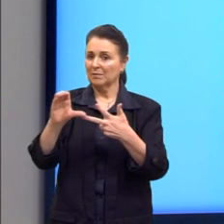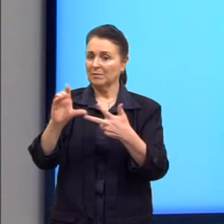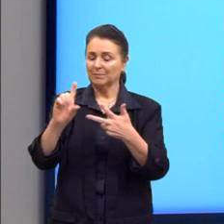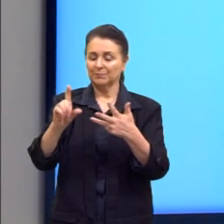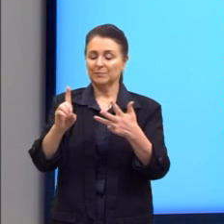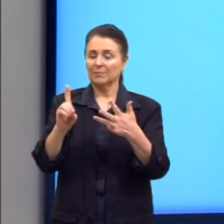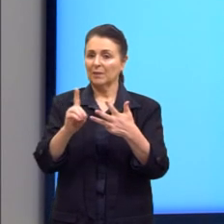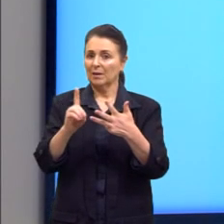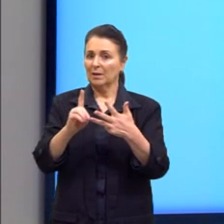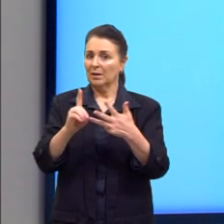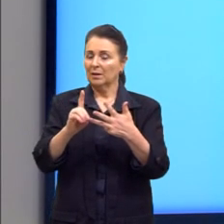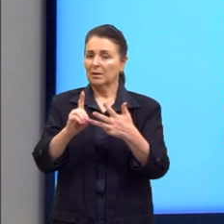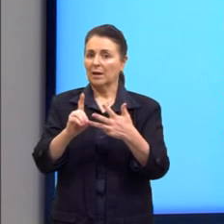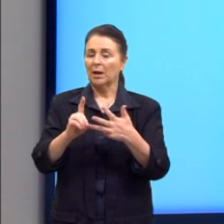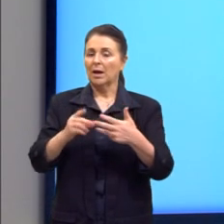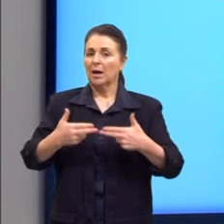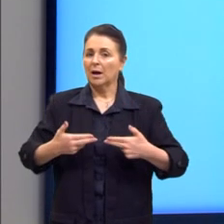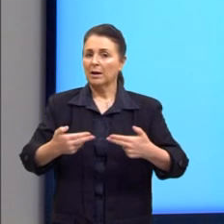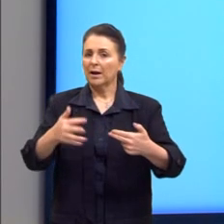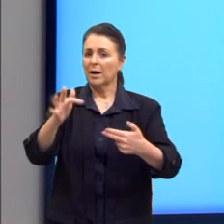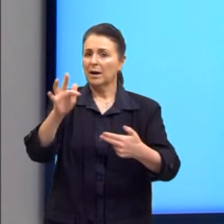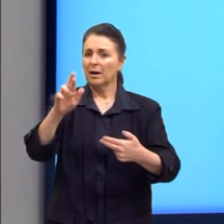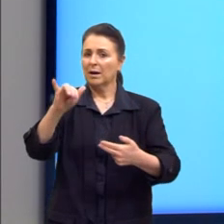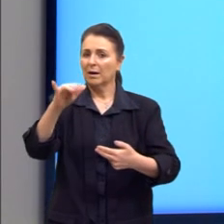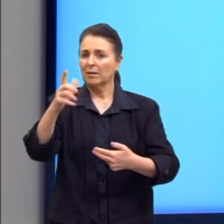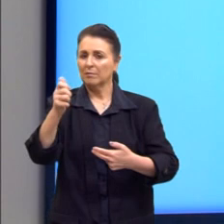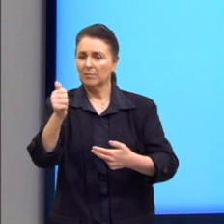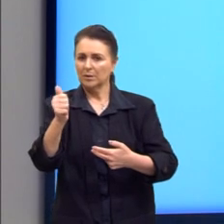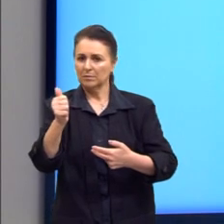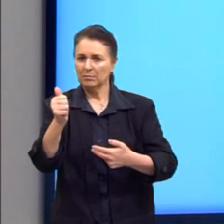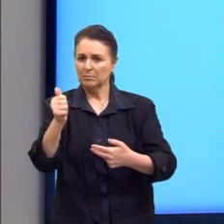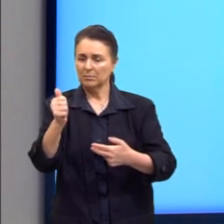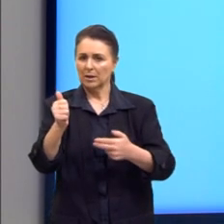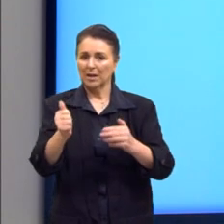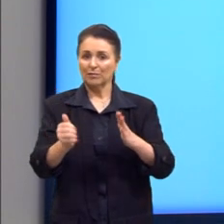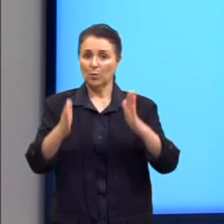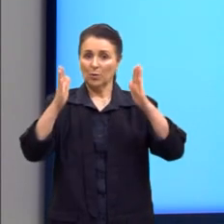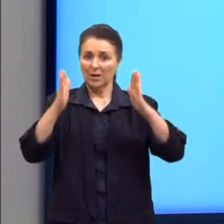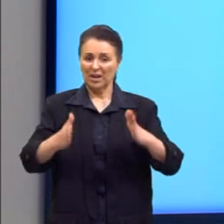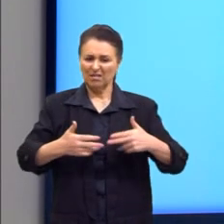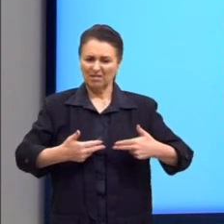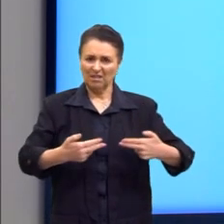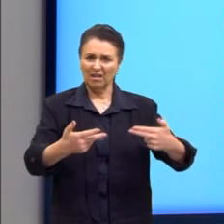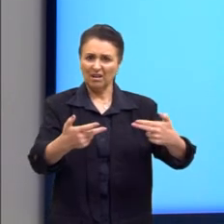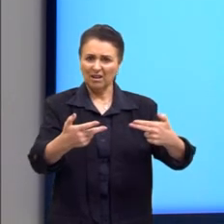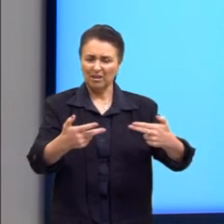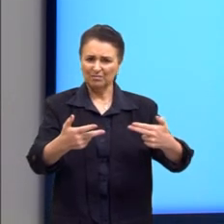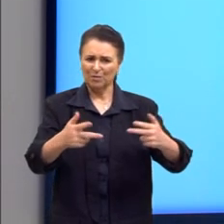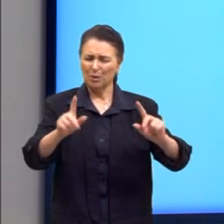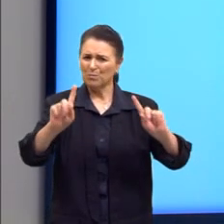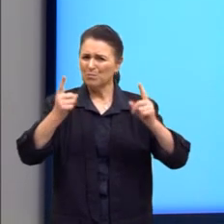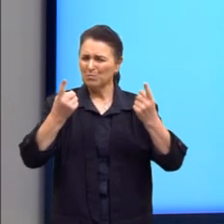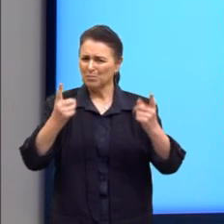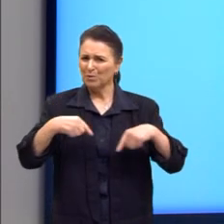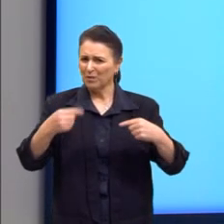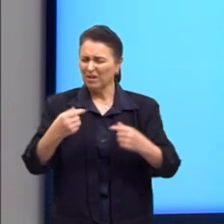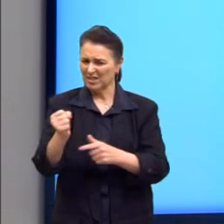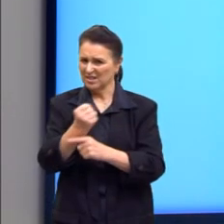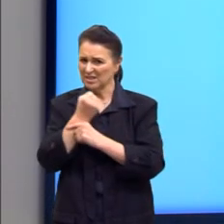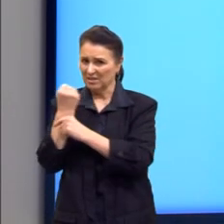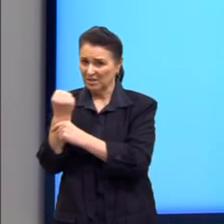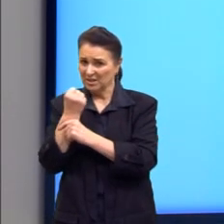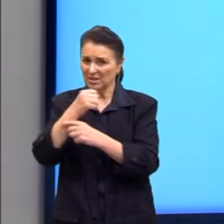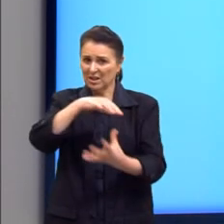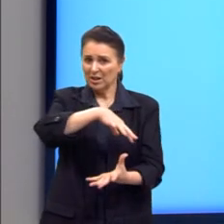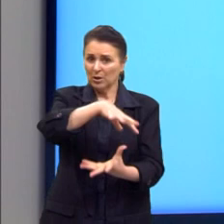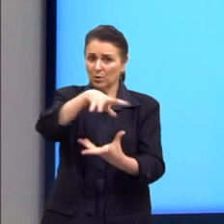Na D. Guerra Fria, que caracterizou o período de entreguerras, provocando insegurança e crises econômicas no mundo. A